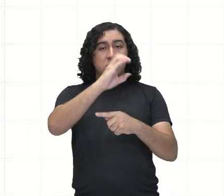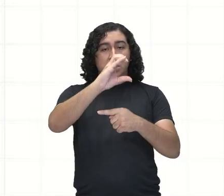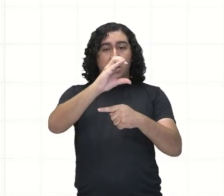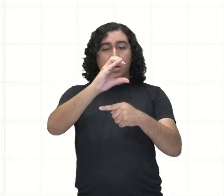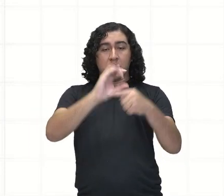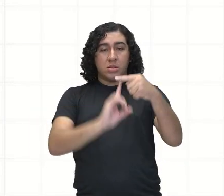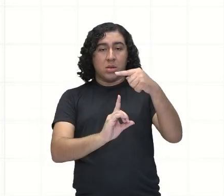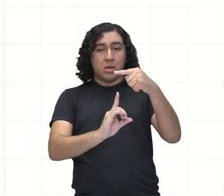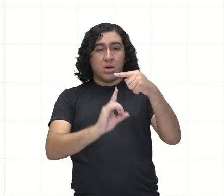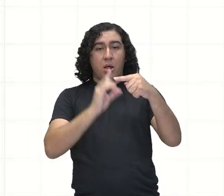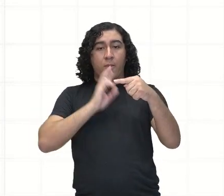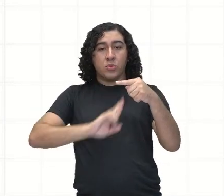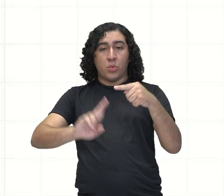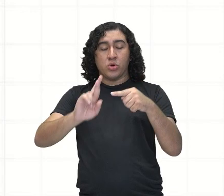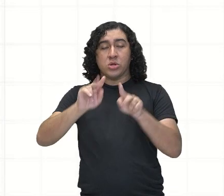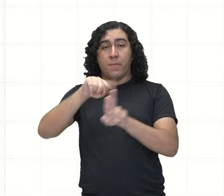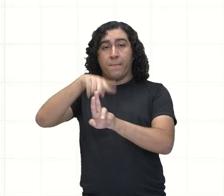diâmetro,